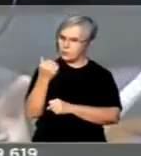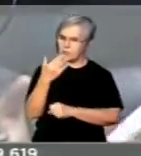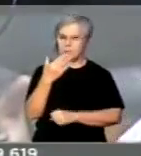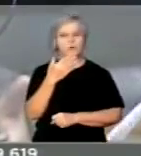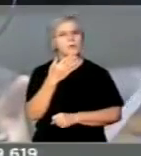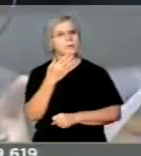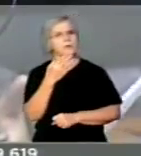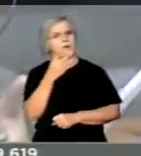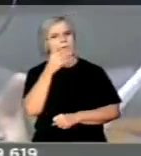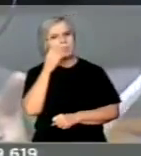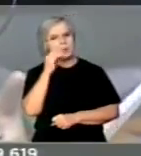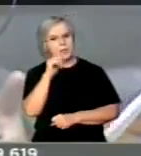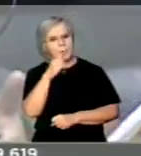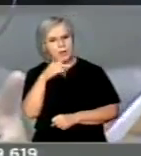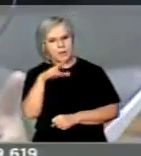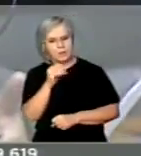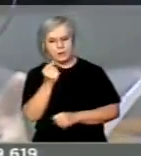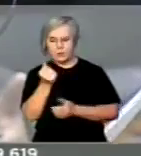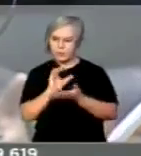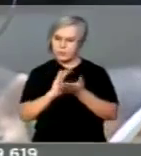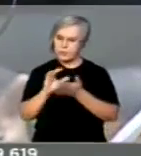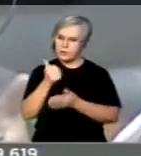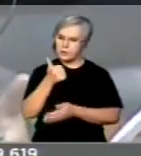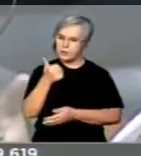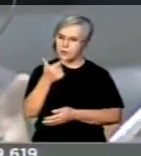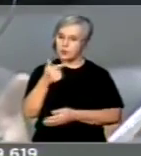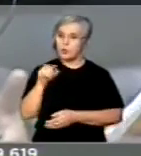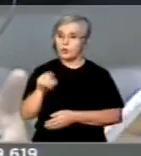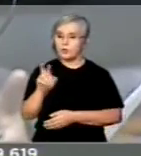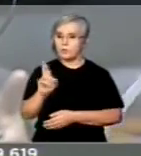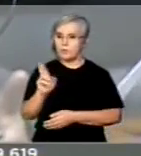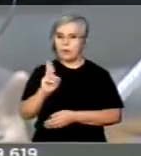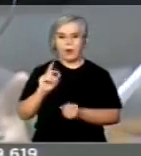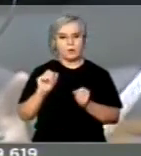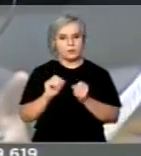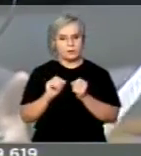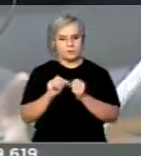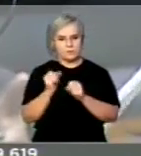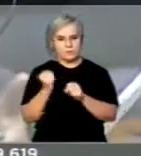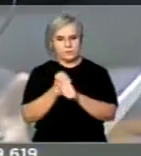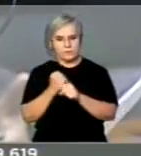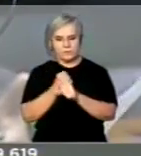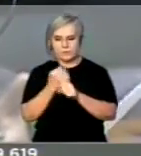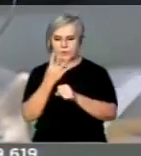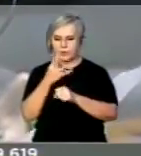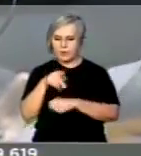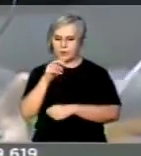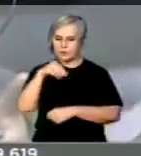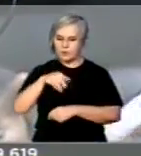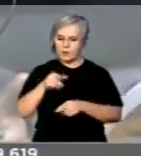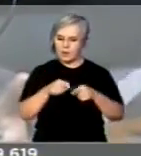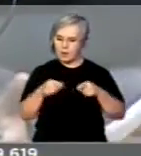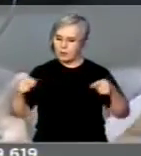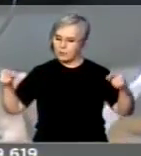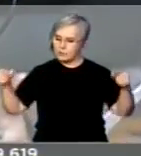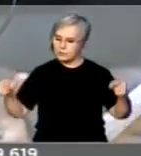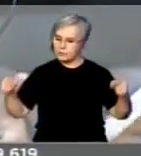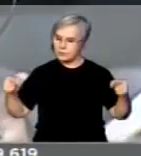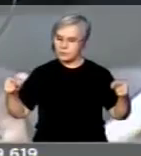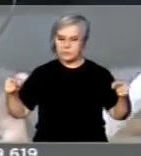contrapartida de 112 mil reais e fez a obra com 4 quilômetros de calçamento,